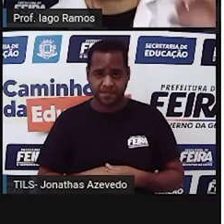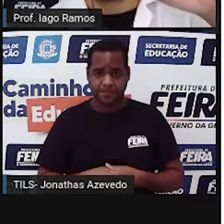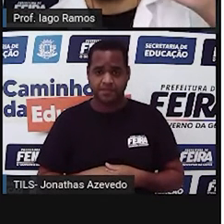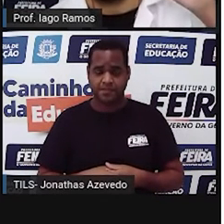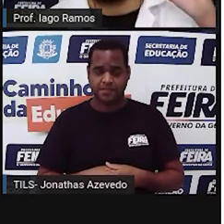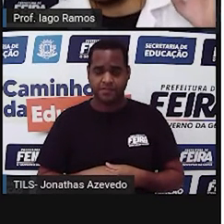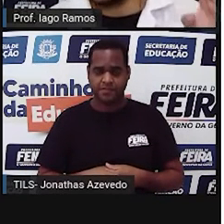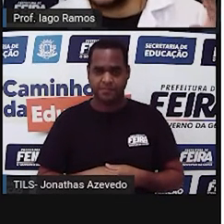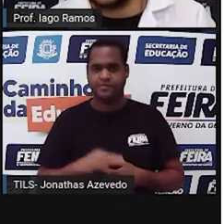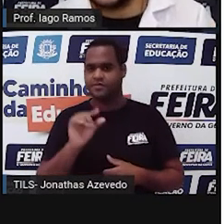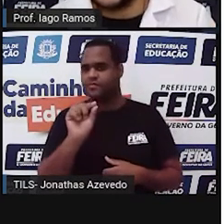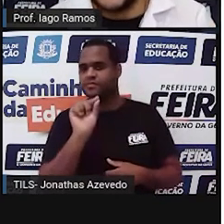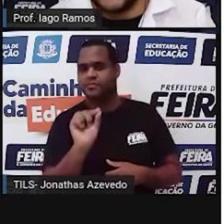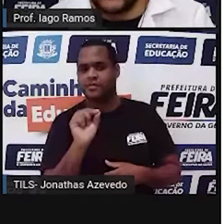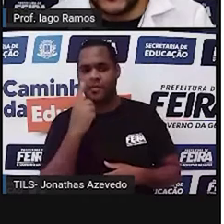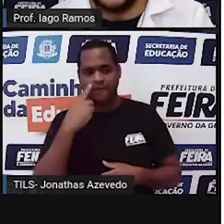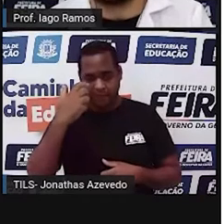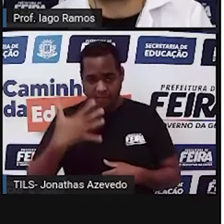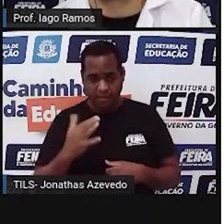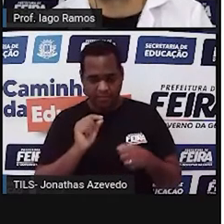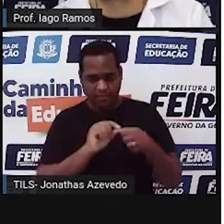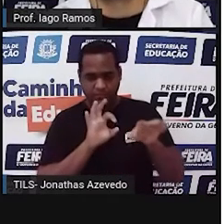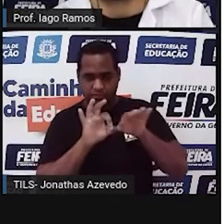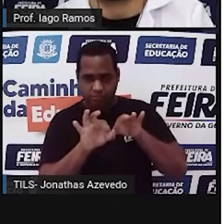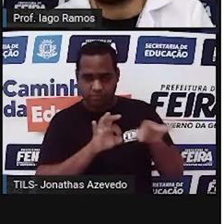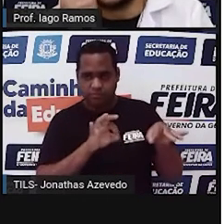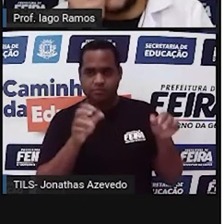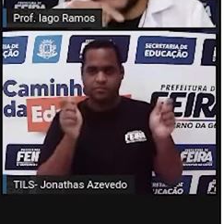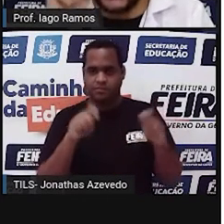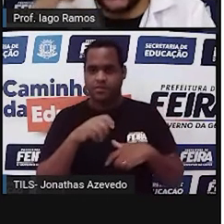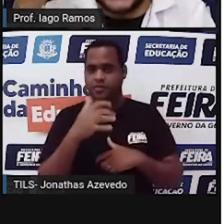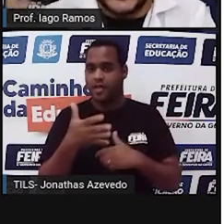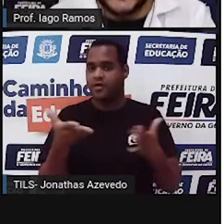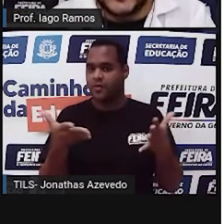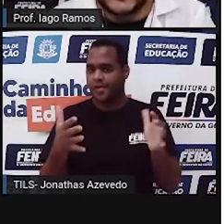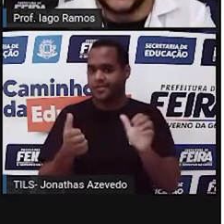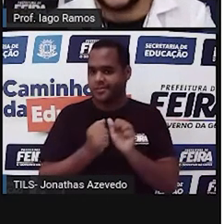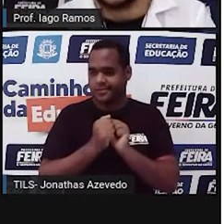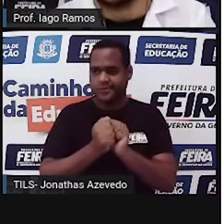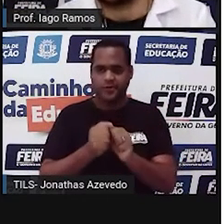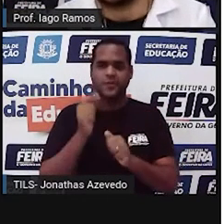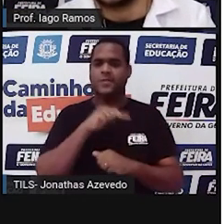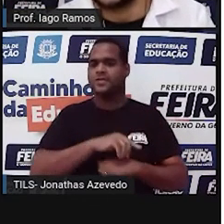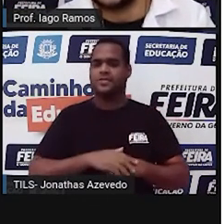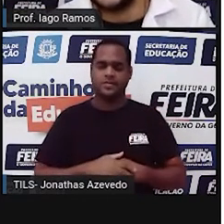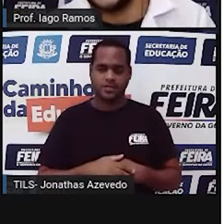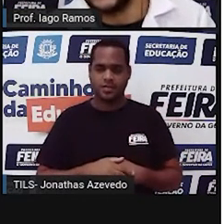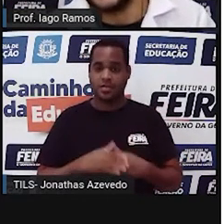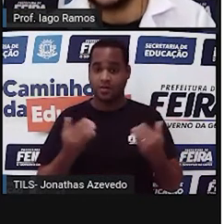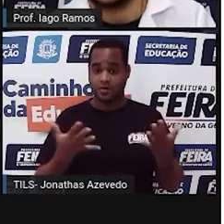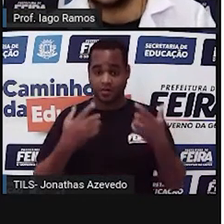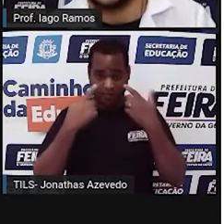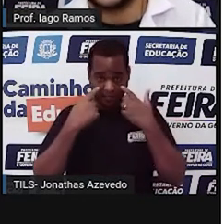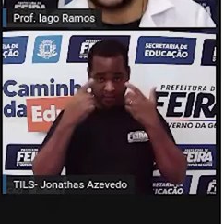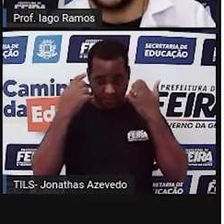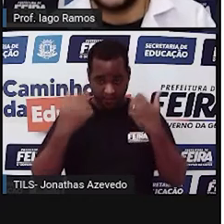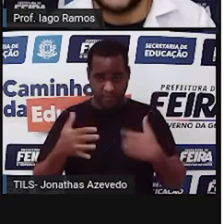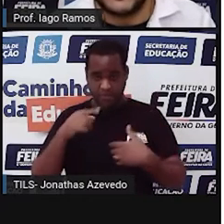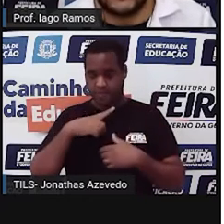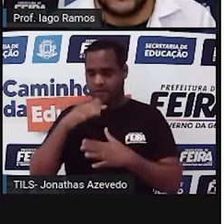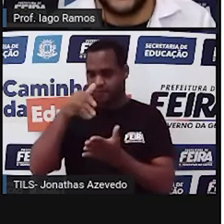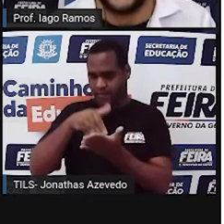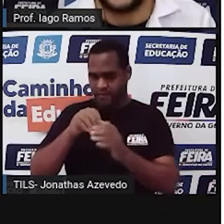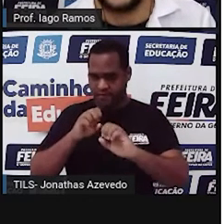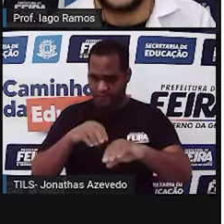Bom, com o que a gente fez até agora, a gente vai juntar isso com o que a gente viu em nossa